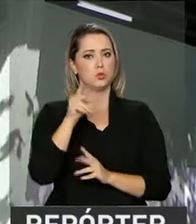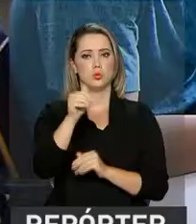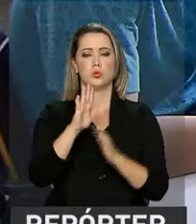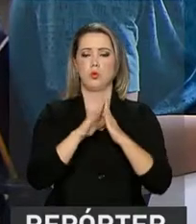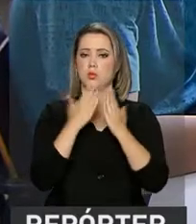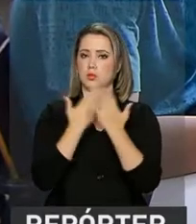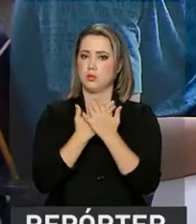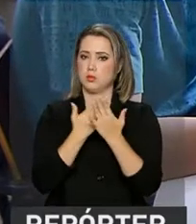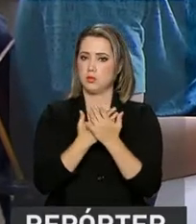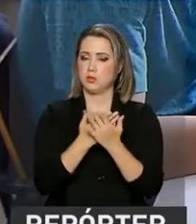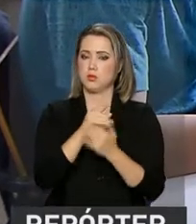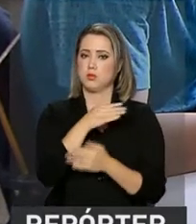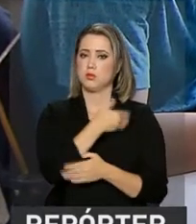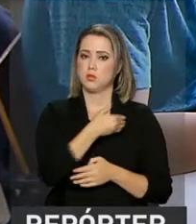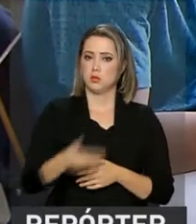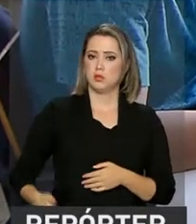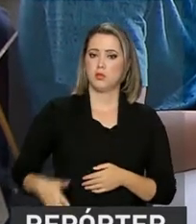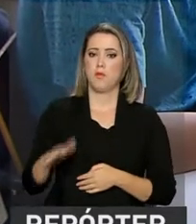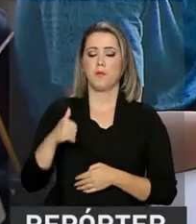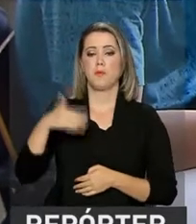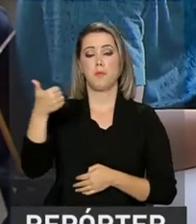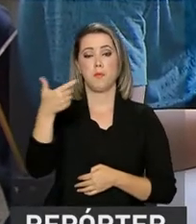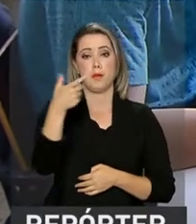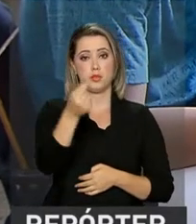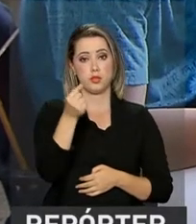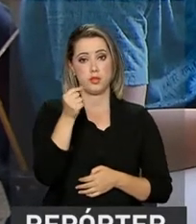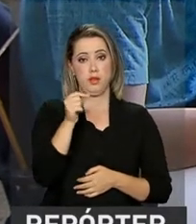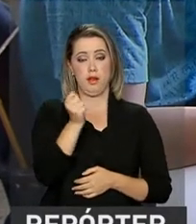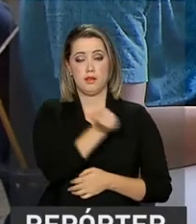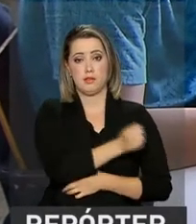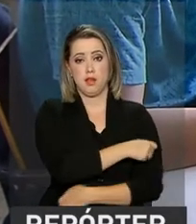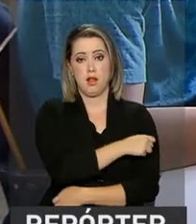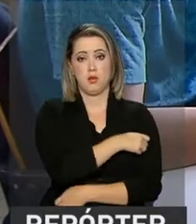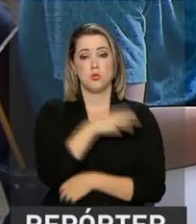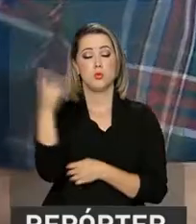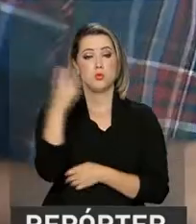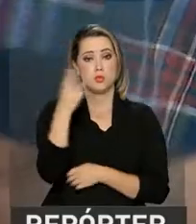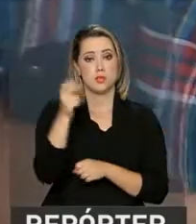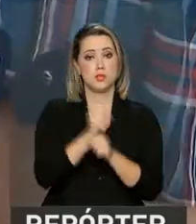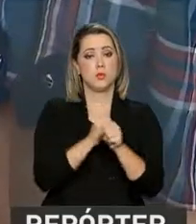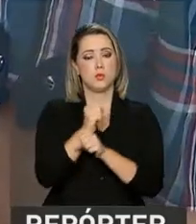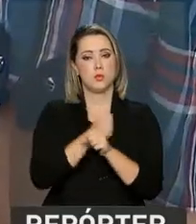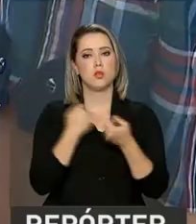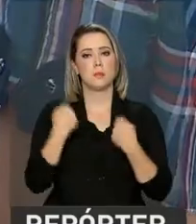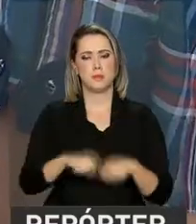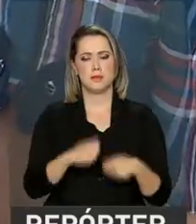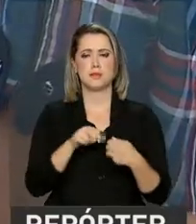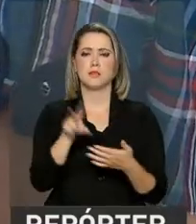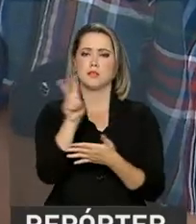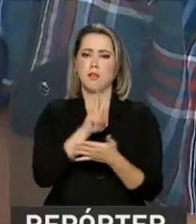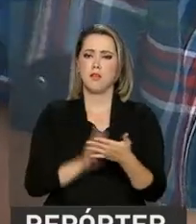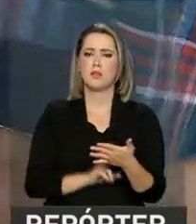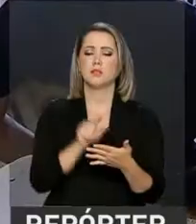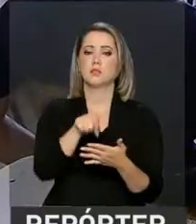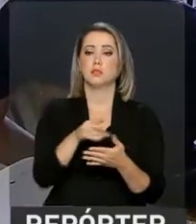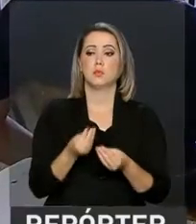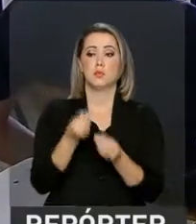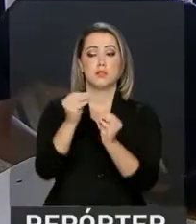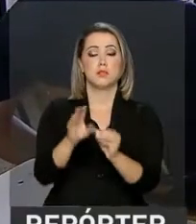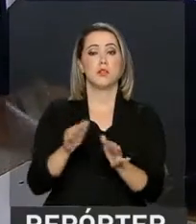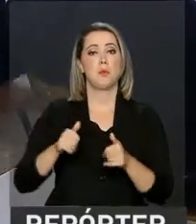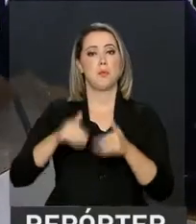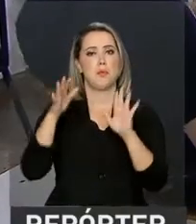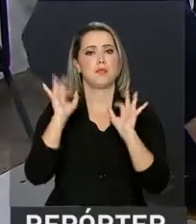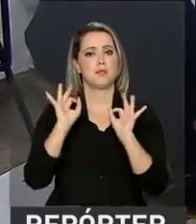públicas que têm ao menos 10 alunos matriculados na terceira série serão obrigatoriamente avaliadas. A medida é para dar às escolas